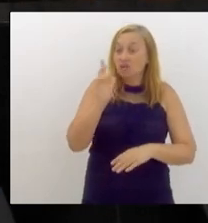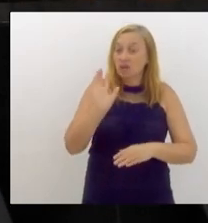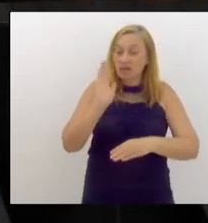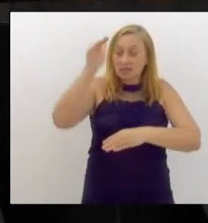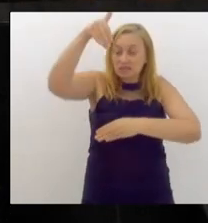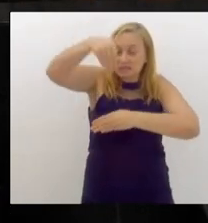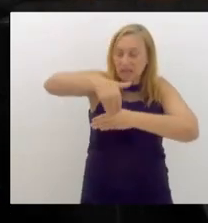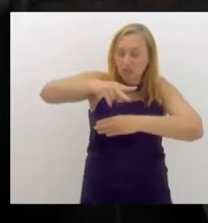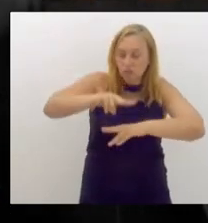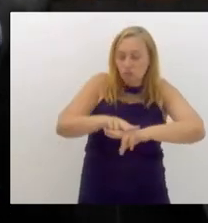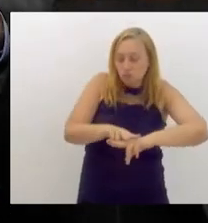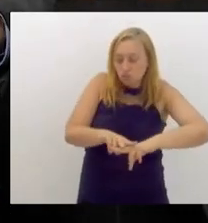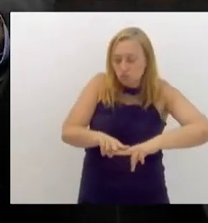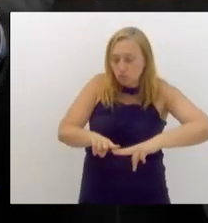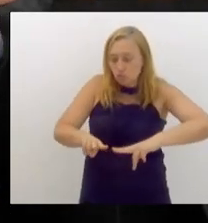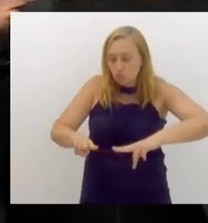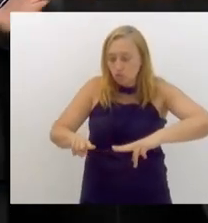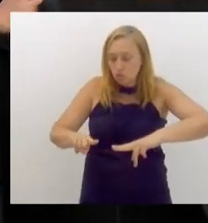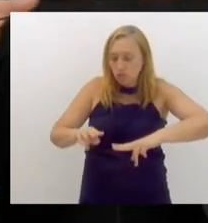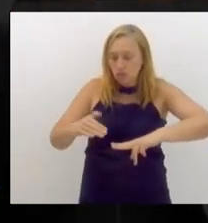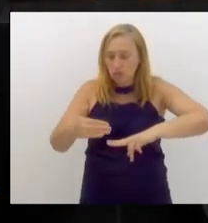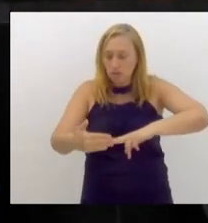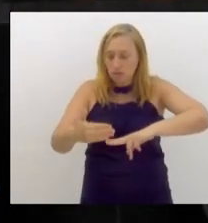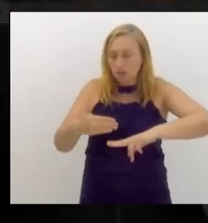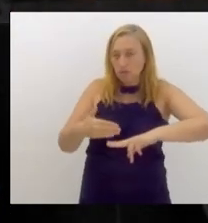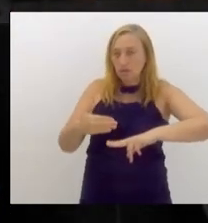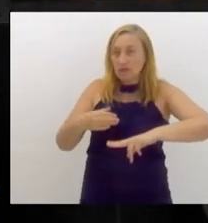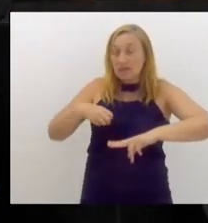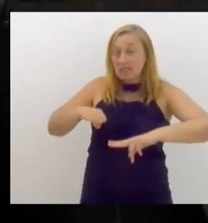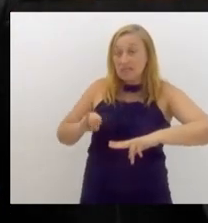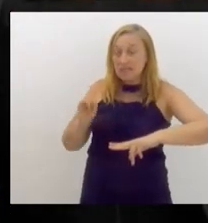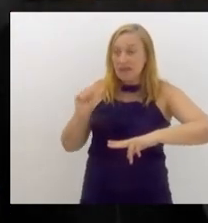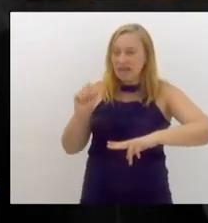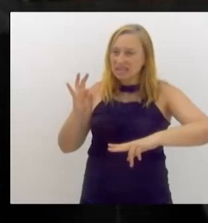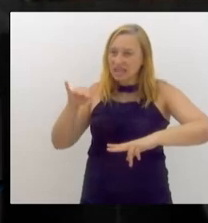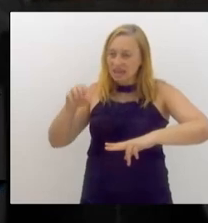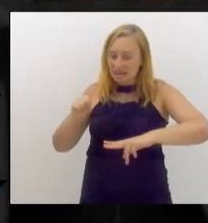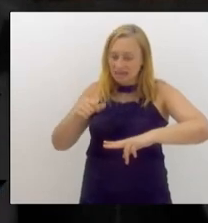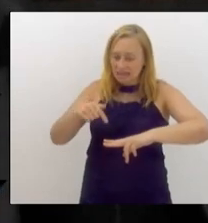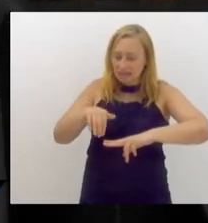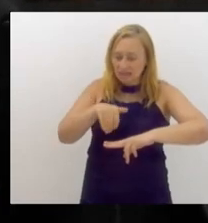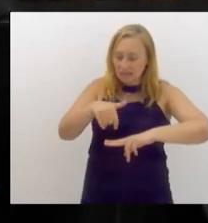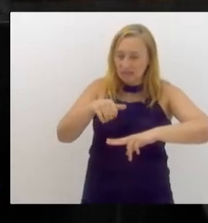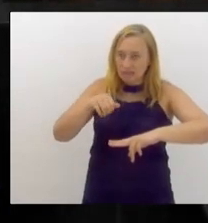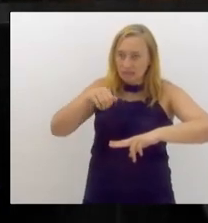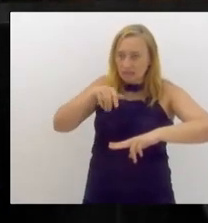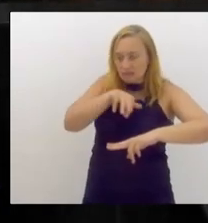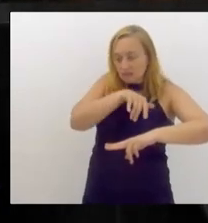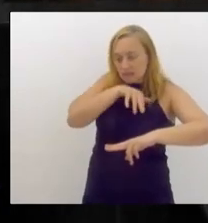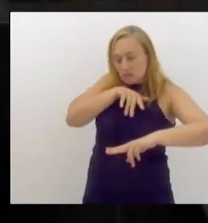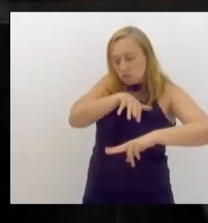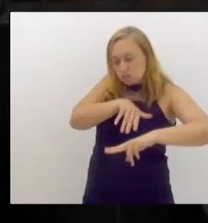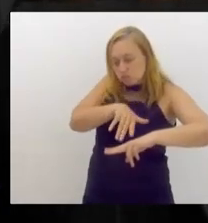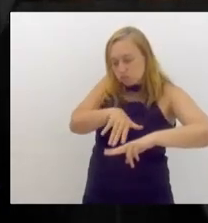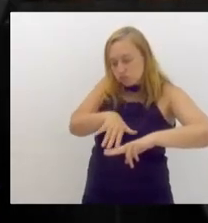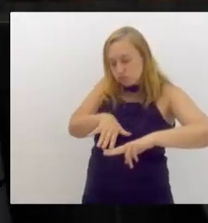trilhos e corre do lado. Se a canaleta transbordar, vai para onde? Primeiro vai para o lastro, depois vai cobrir o trilho. Aí